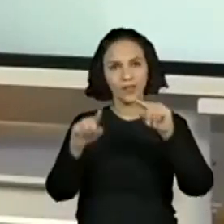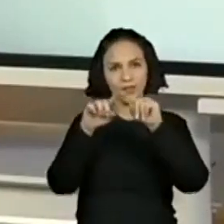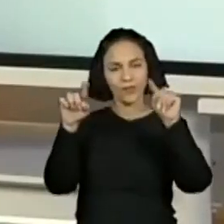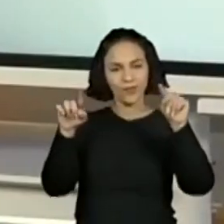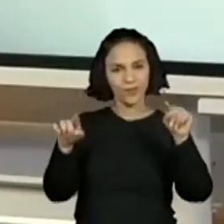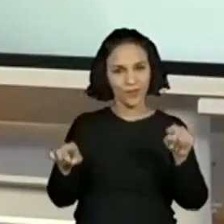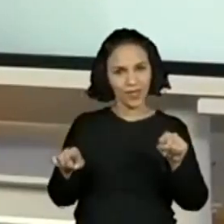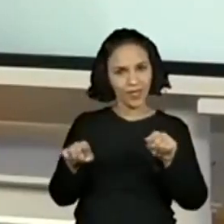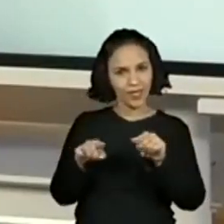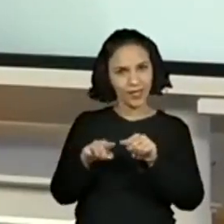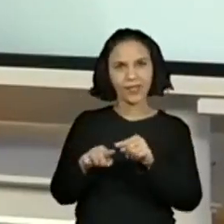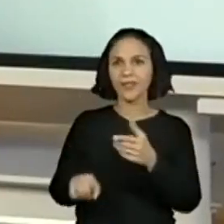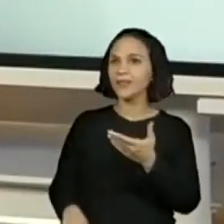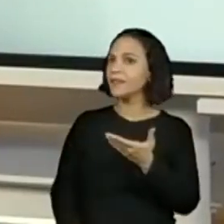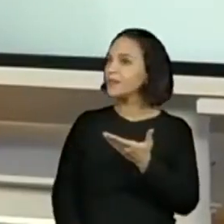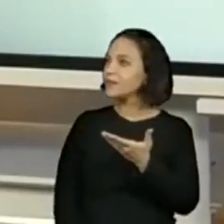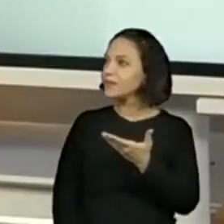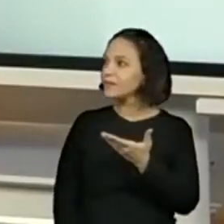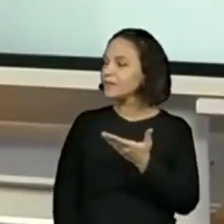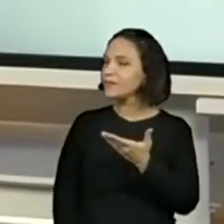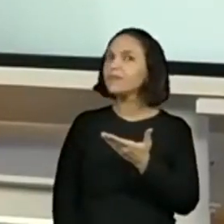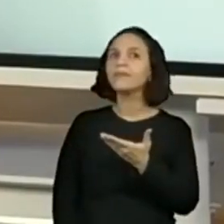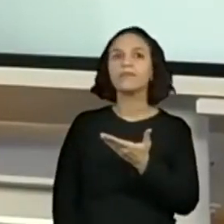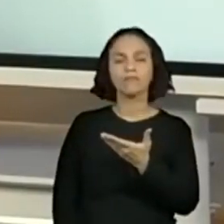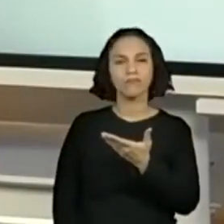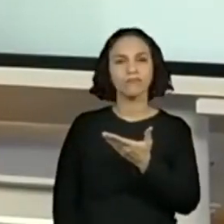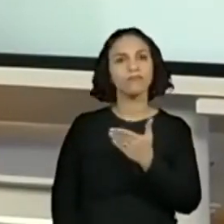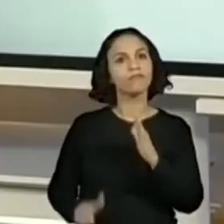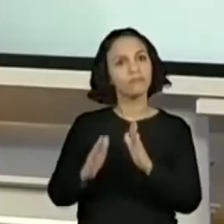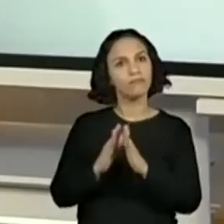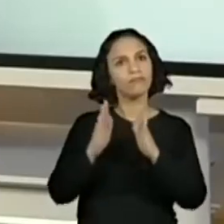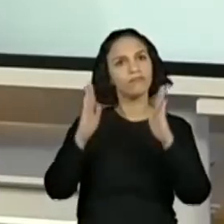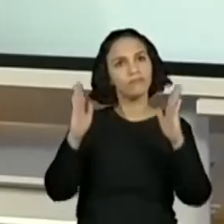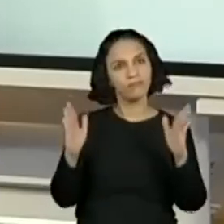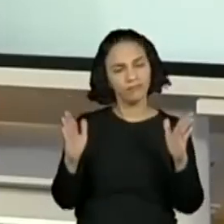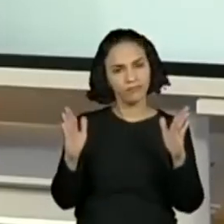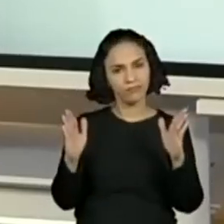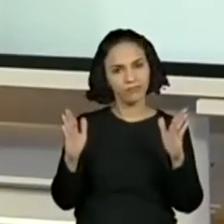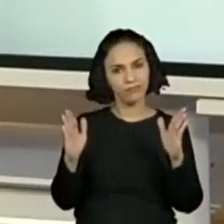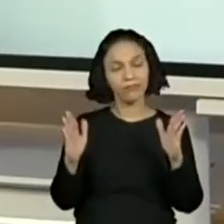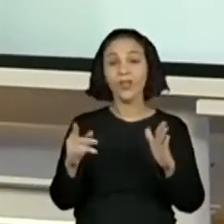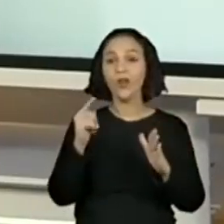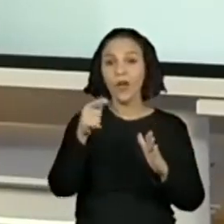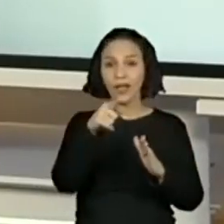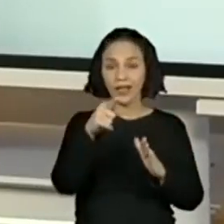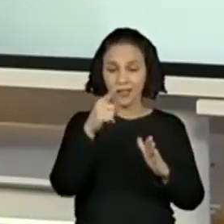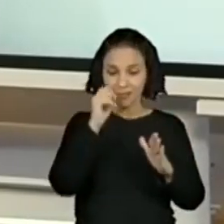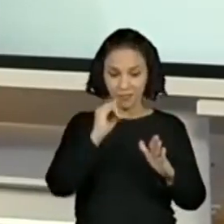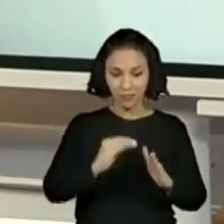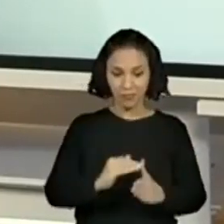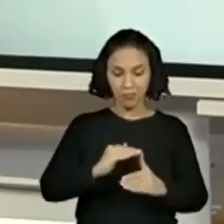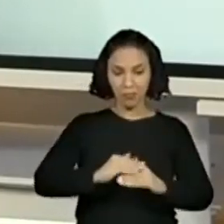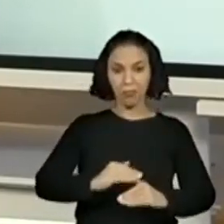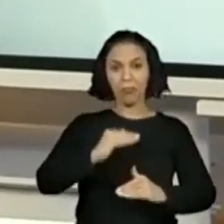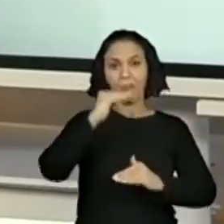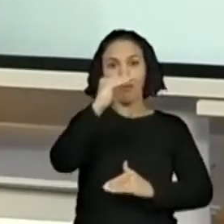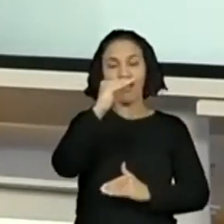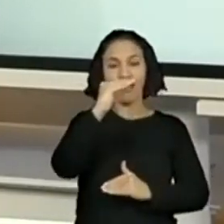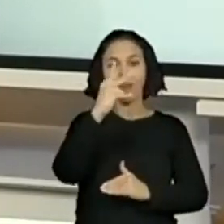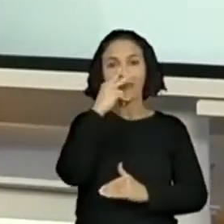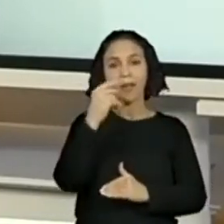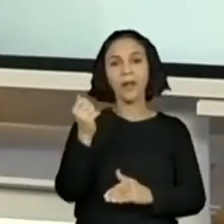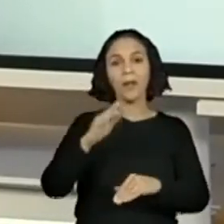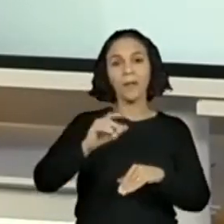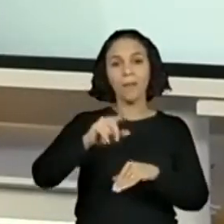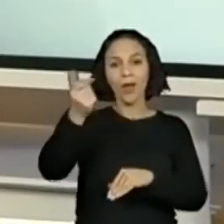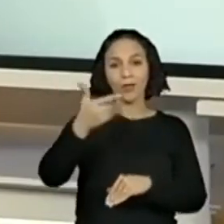Isso. Um quadro grandão, que mais um pouquinho era o quê? Maior que eu, né? Faltou só um tantinho assim,